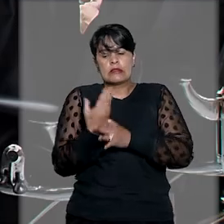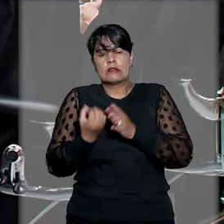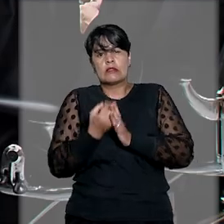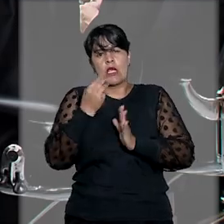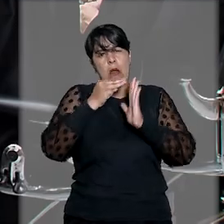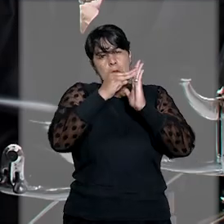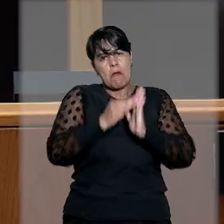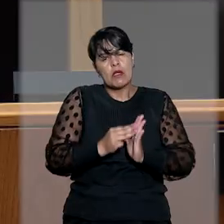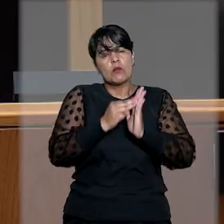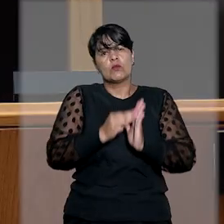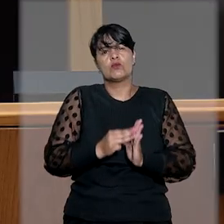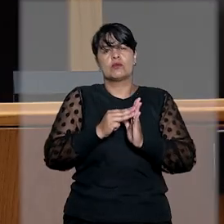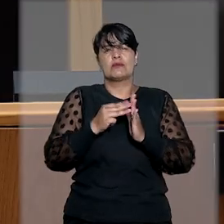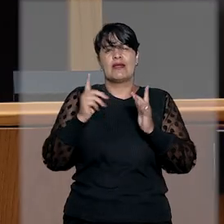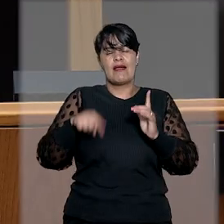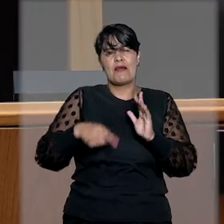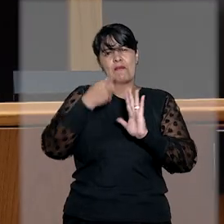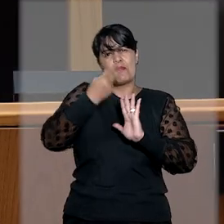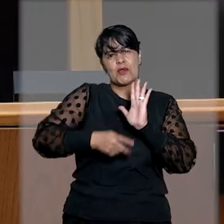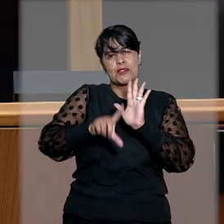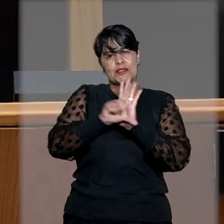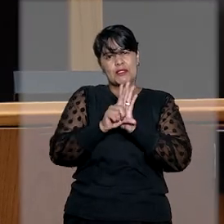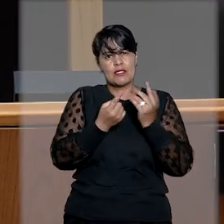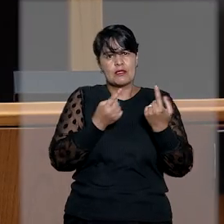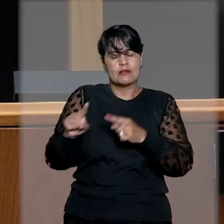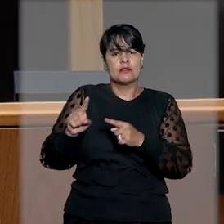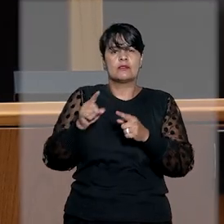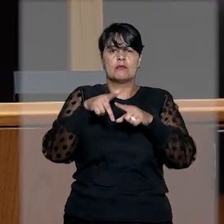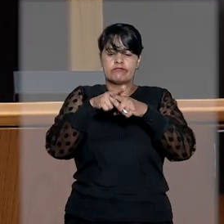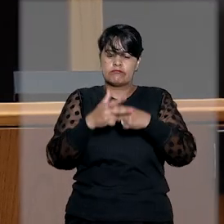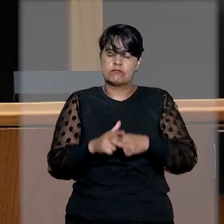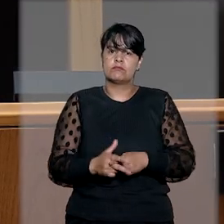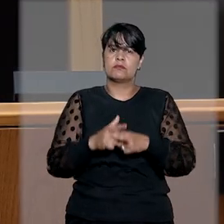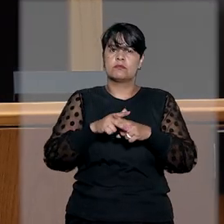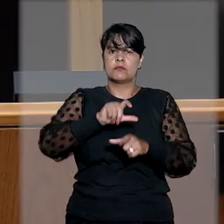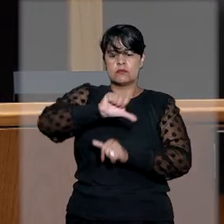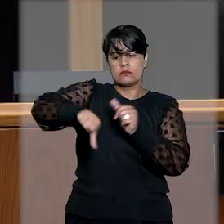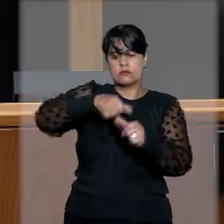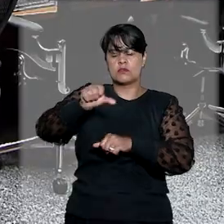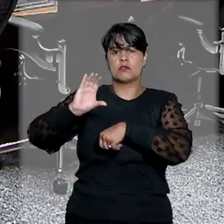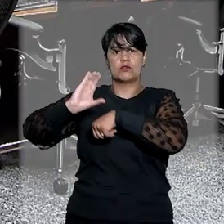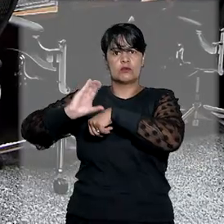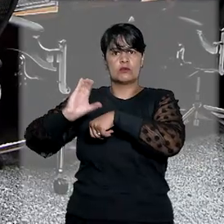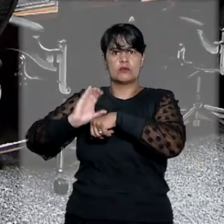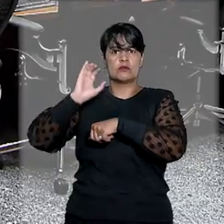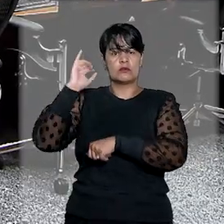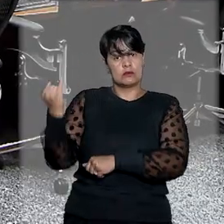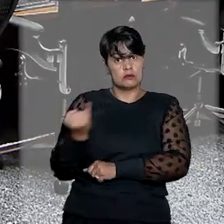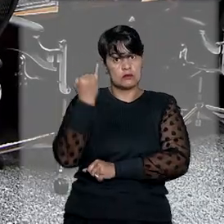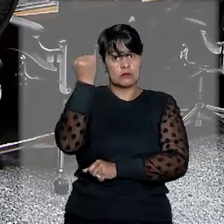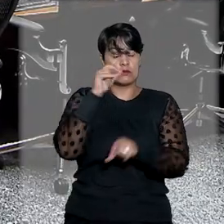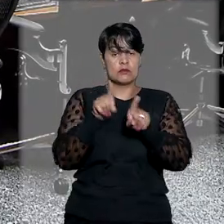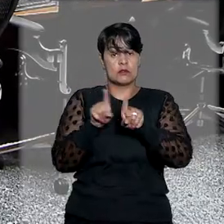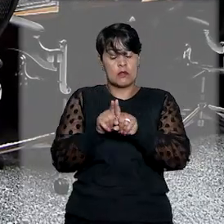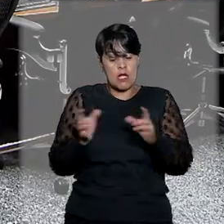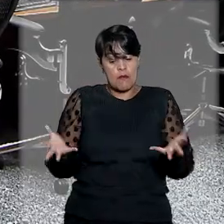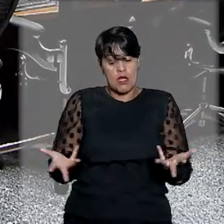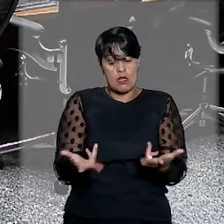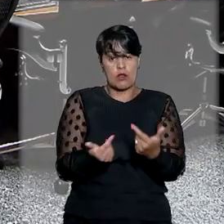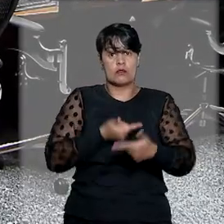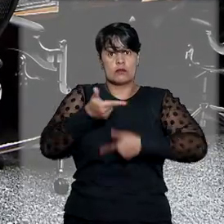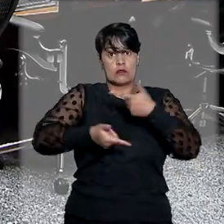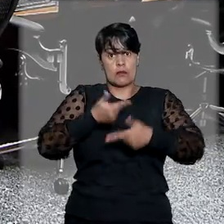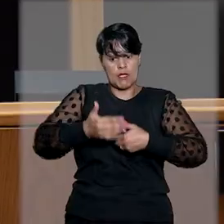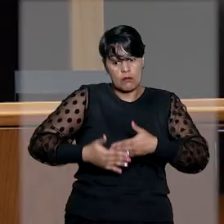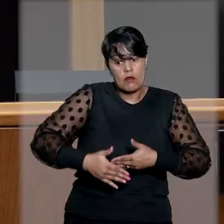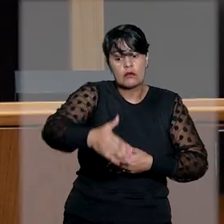diminuta de anteprojeto de lei para a regulamentação da Emenda Constitucional da Relevância e o aprimoramento do fluxo de trabalho no